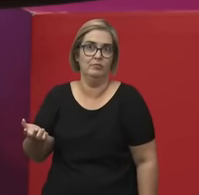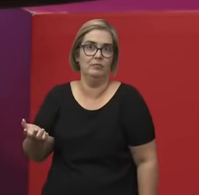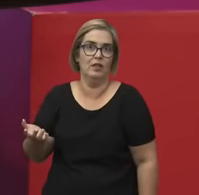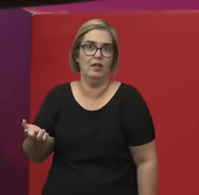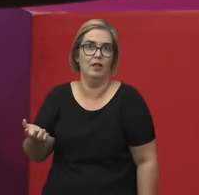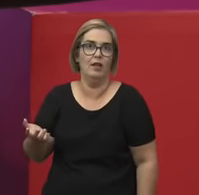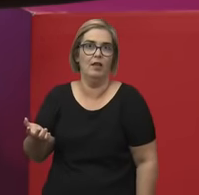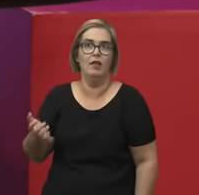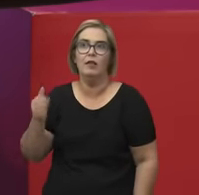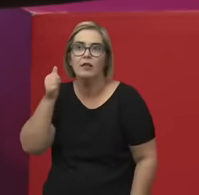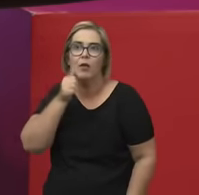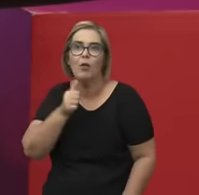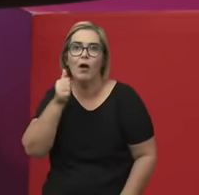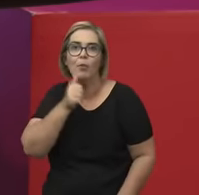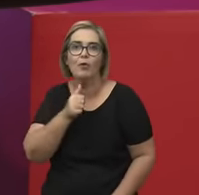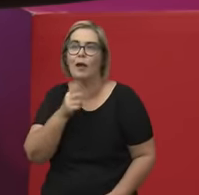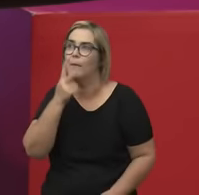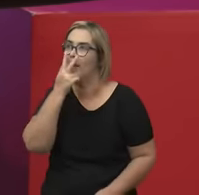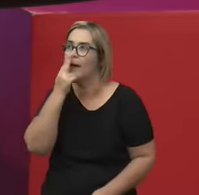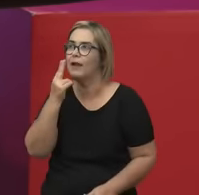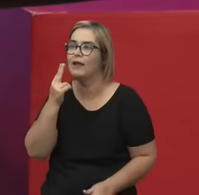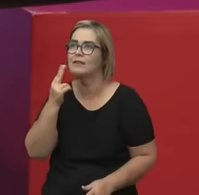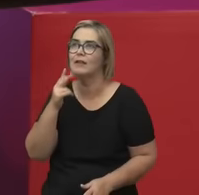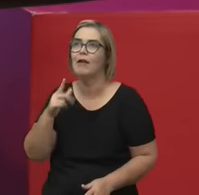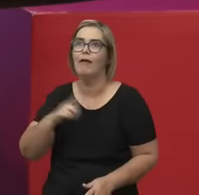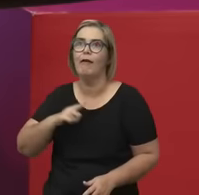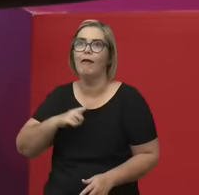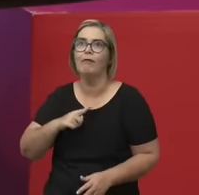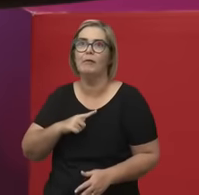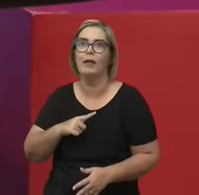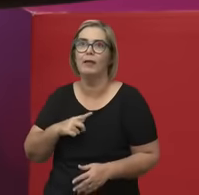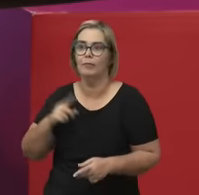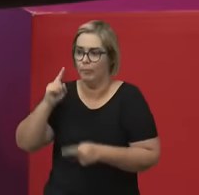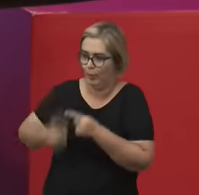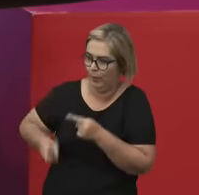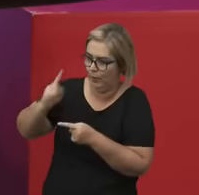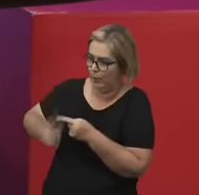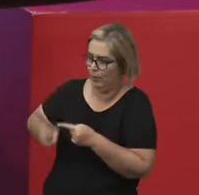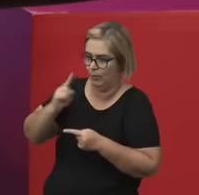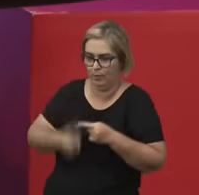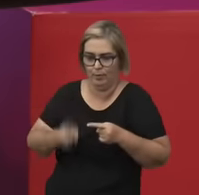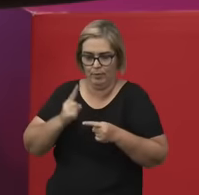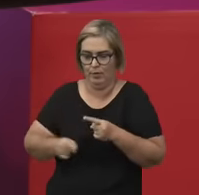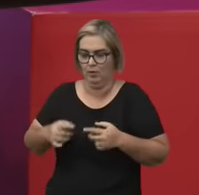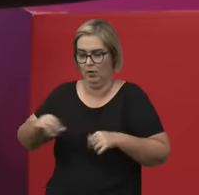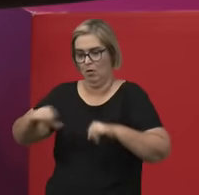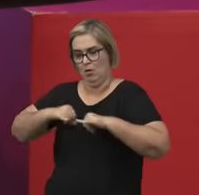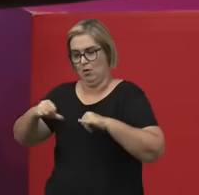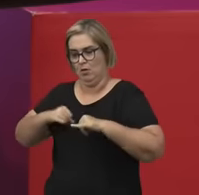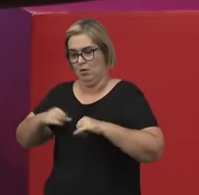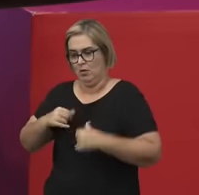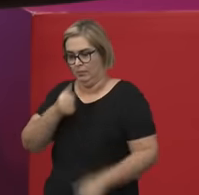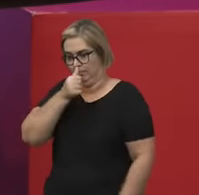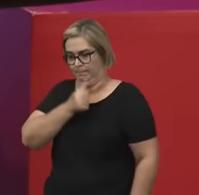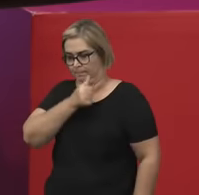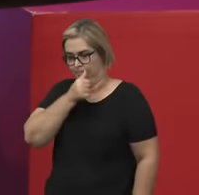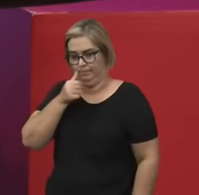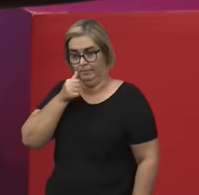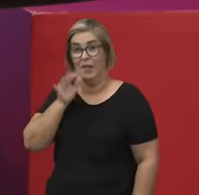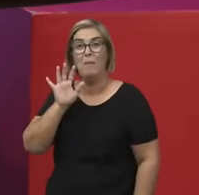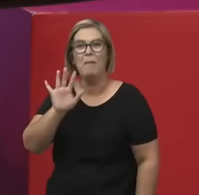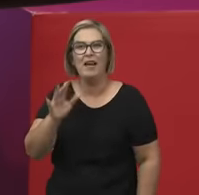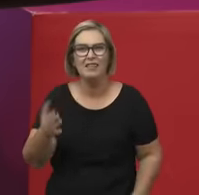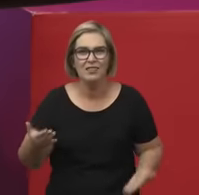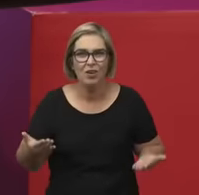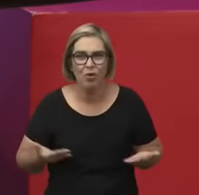a capacidade de ação limitada, né? Pelos costumes. Mas eu acho que hoje, né?